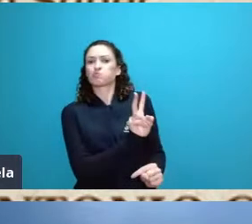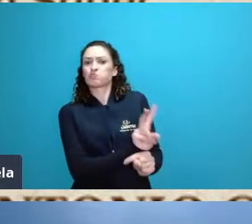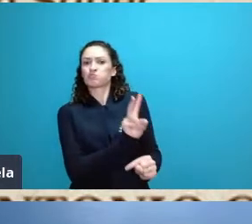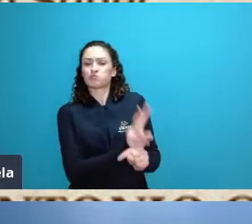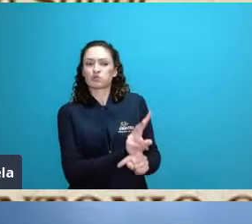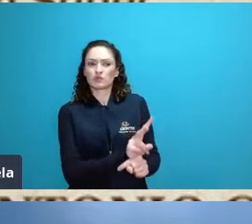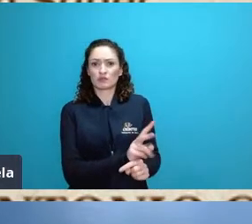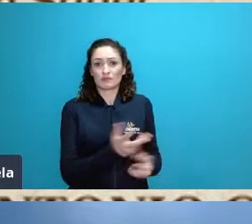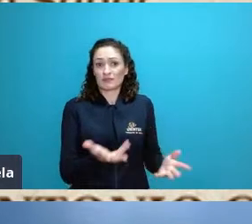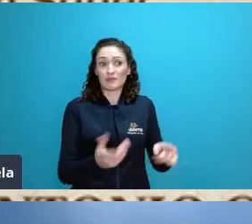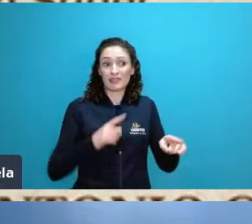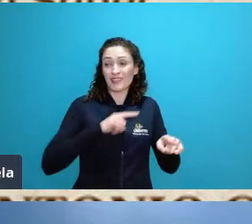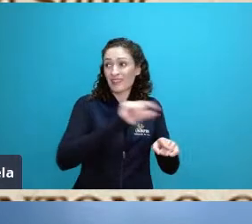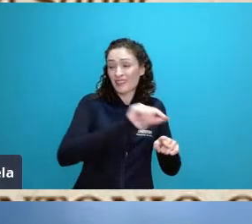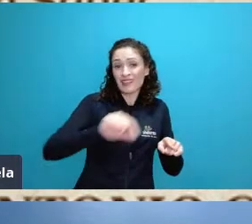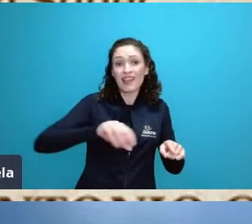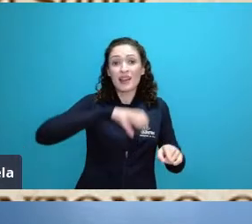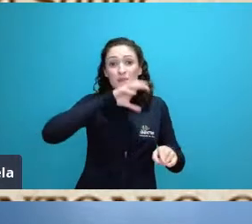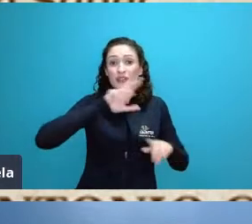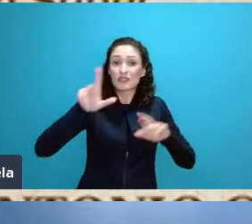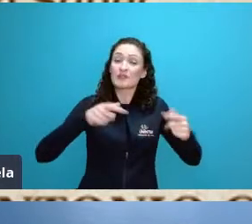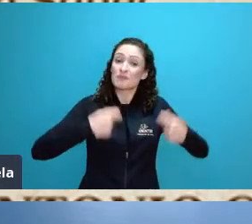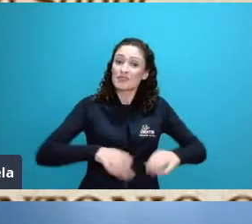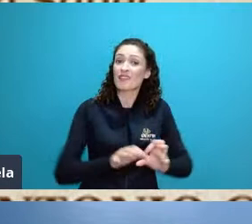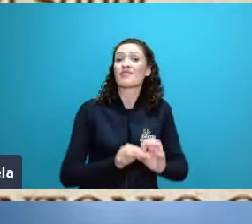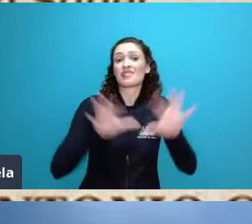migrar e se adaptar às novas condições